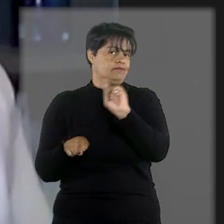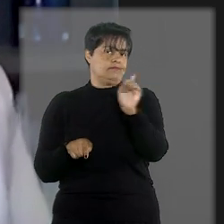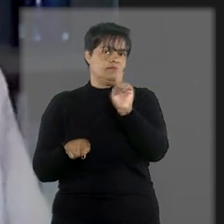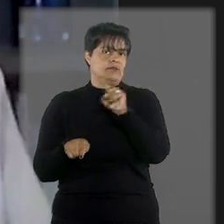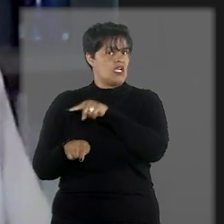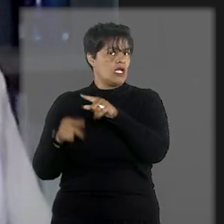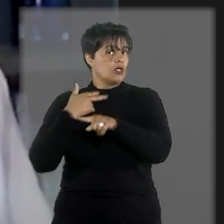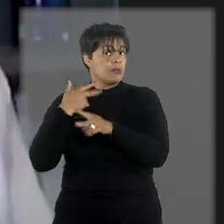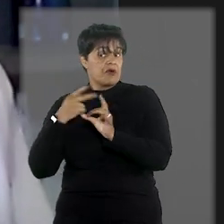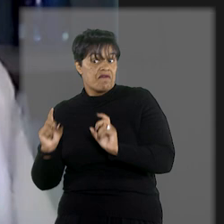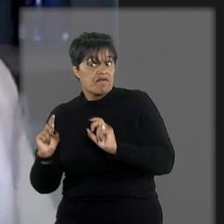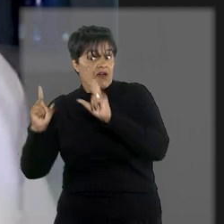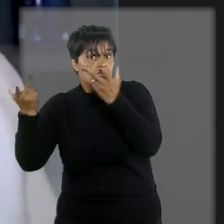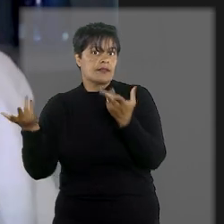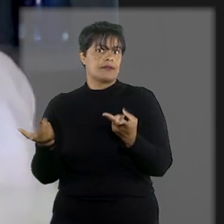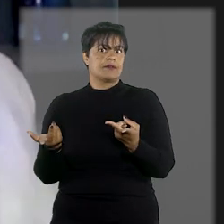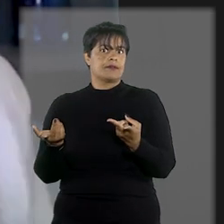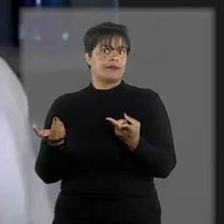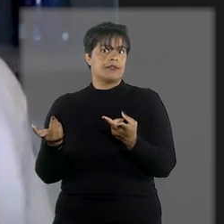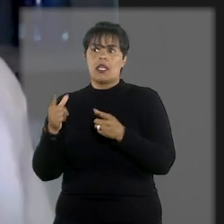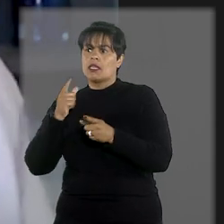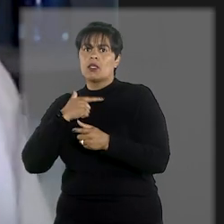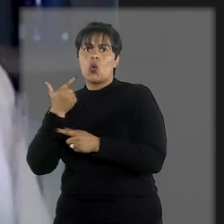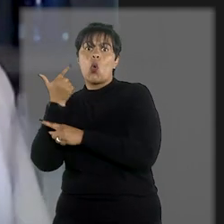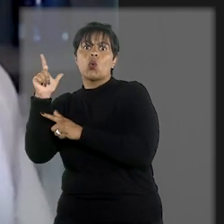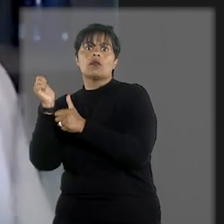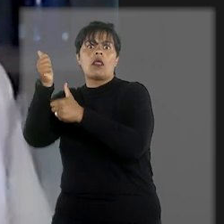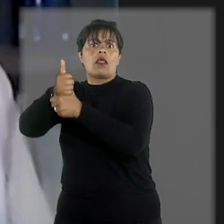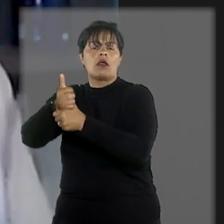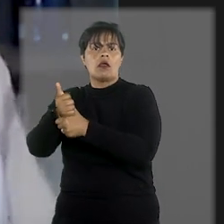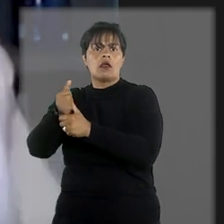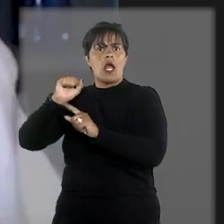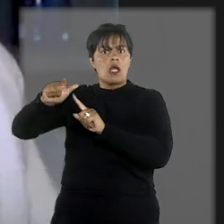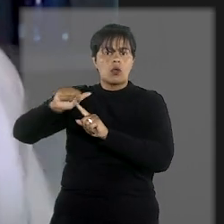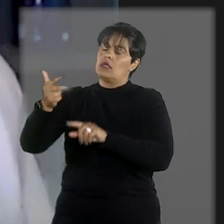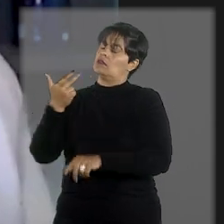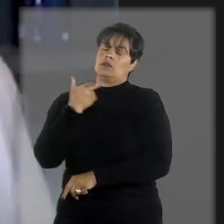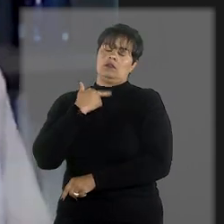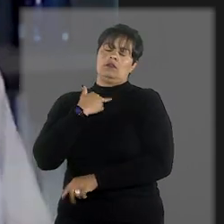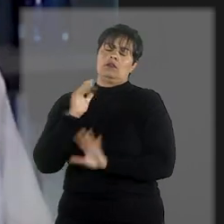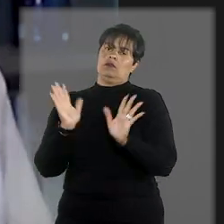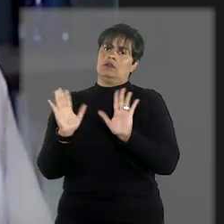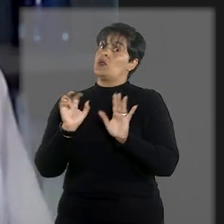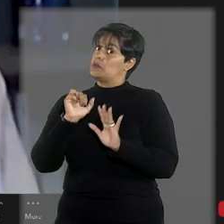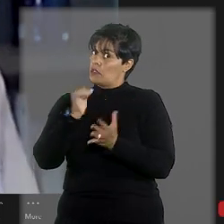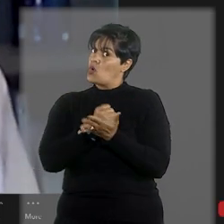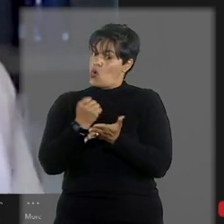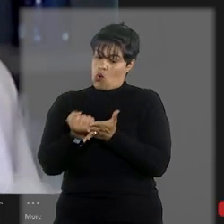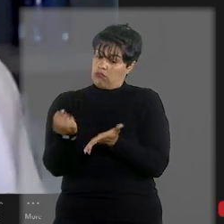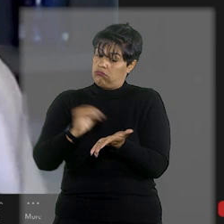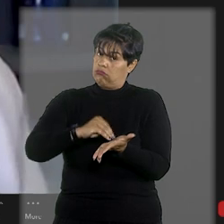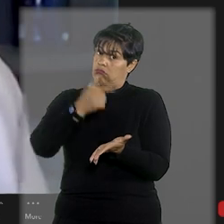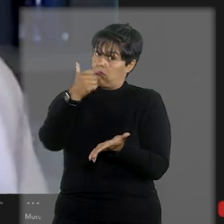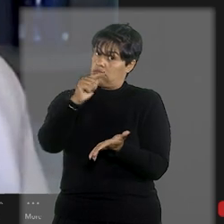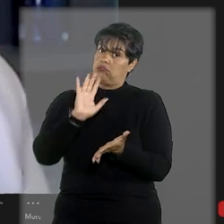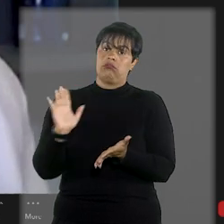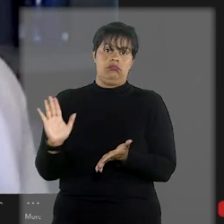pode vender, ele não pode alugar, muitas vezes, a não ser que esteja previsto no contrato a